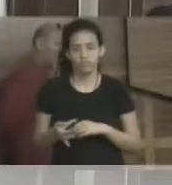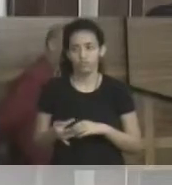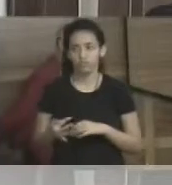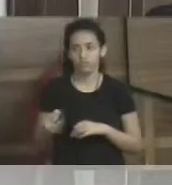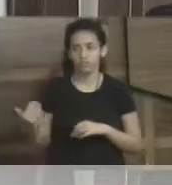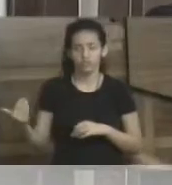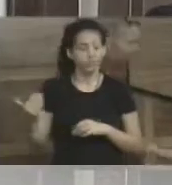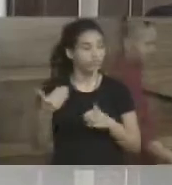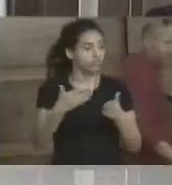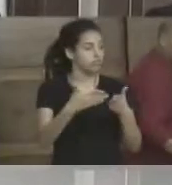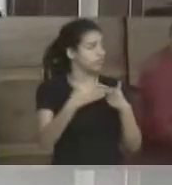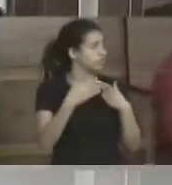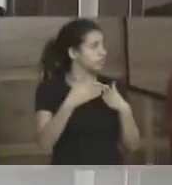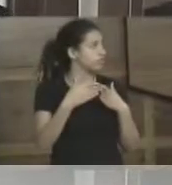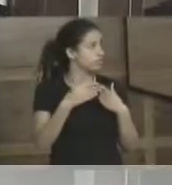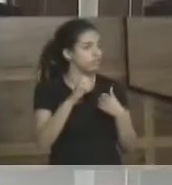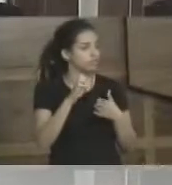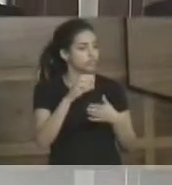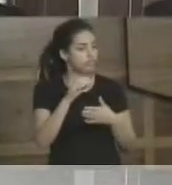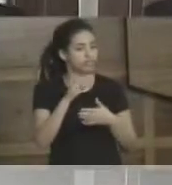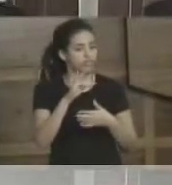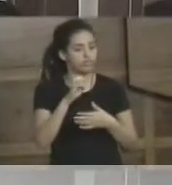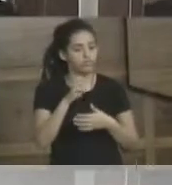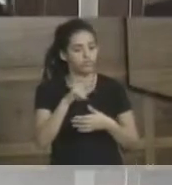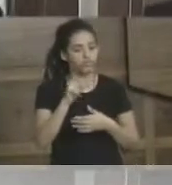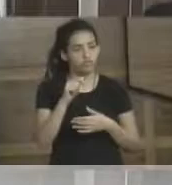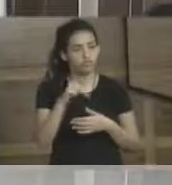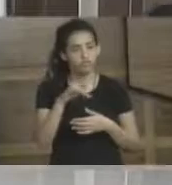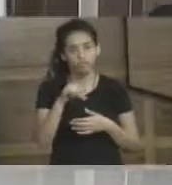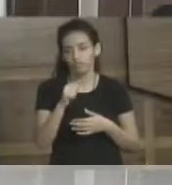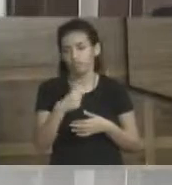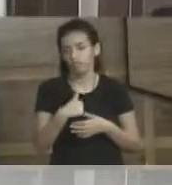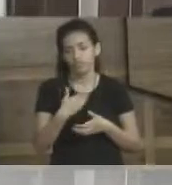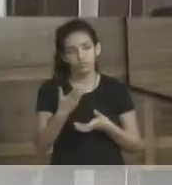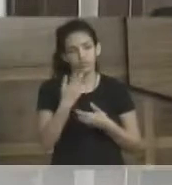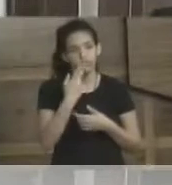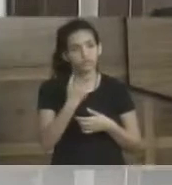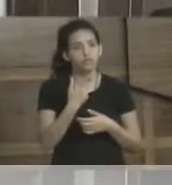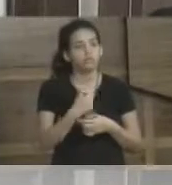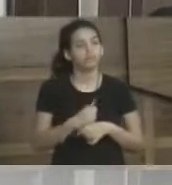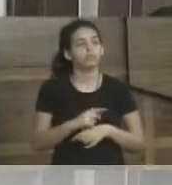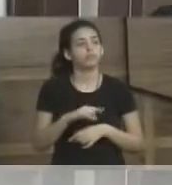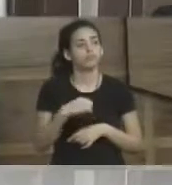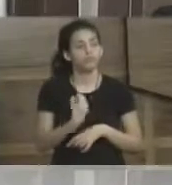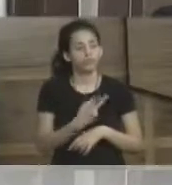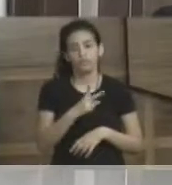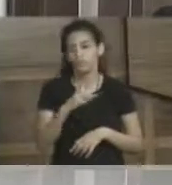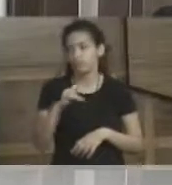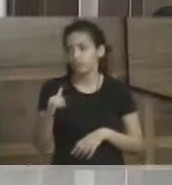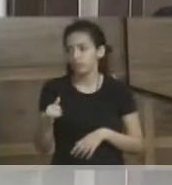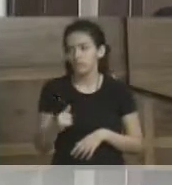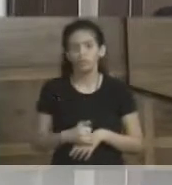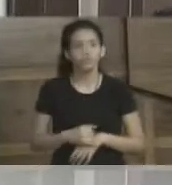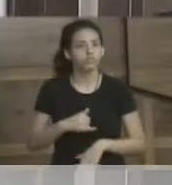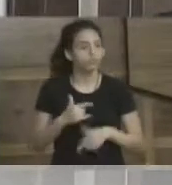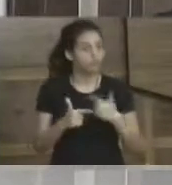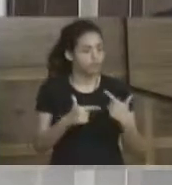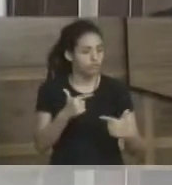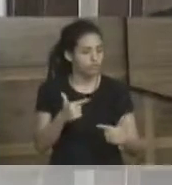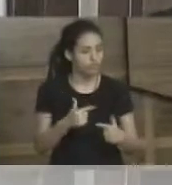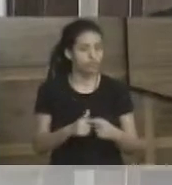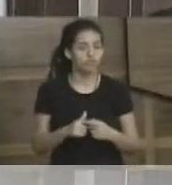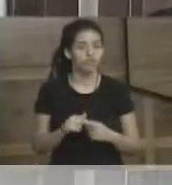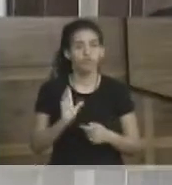me pedir essa questão da ecoterapia, então, dizer que, através do requerimento do vereador Camus, a gente vai entrar nesse circuito aí, já